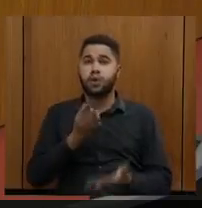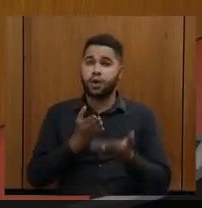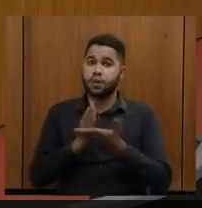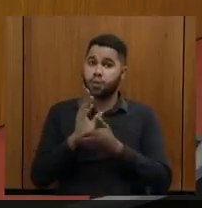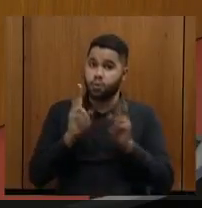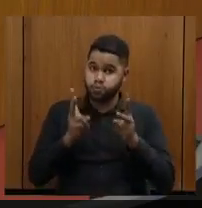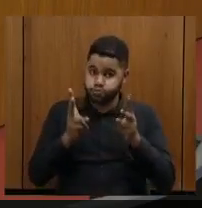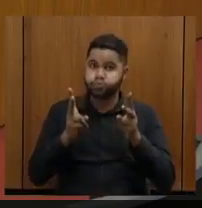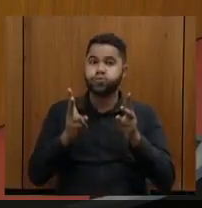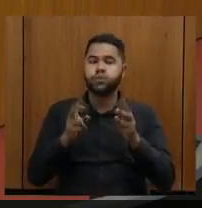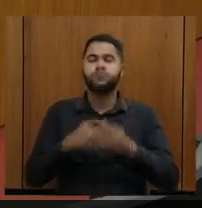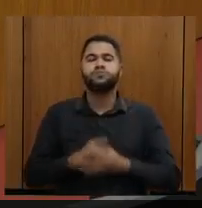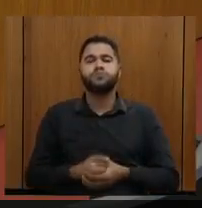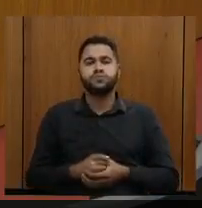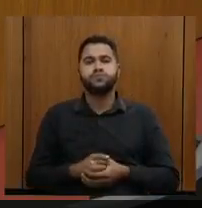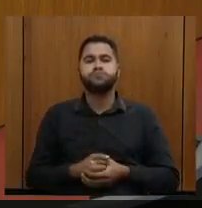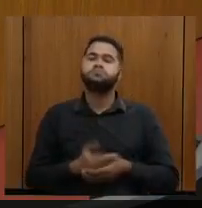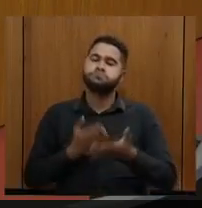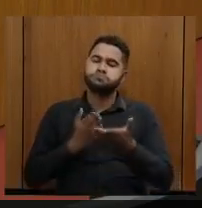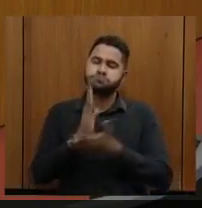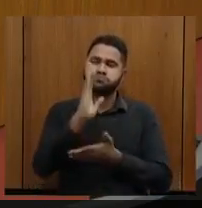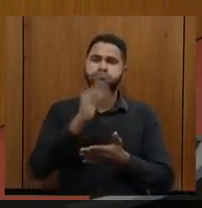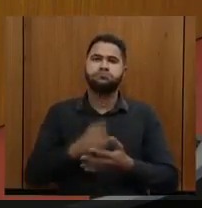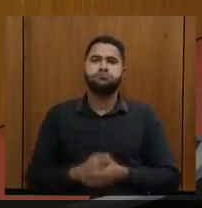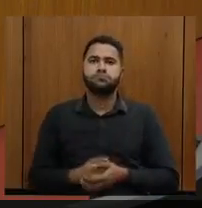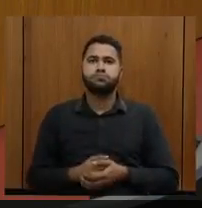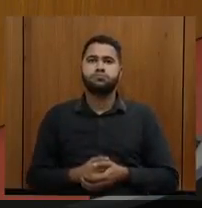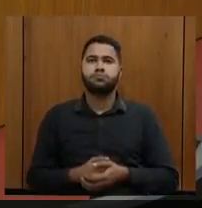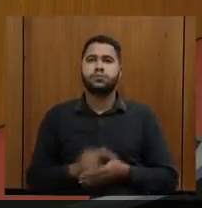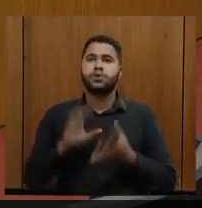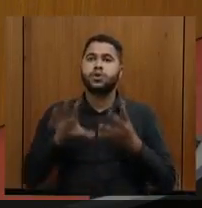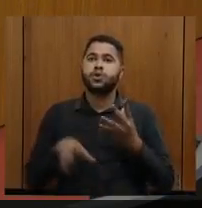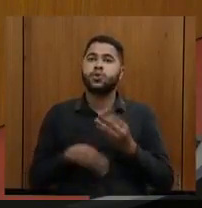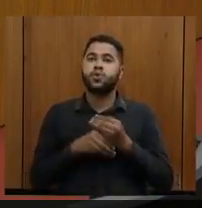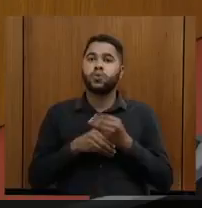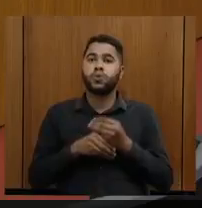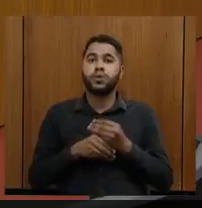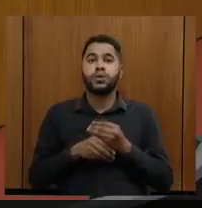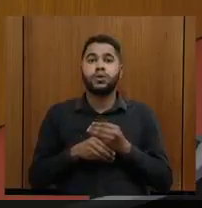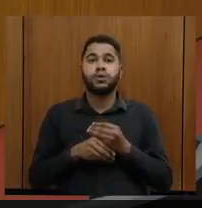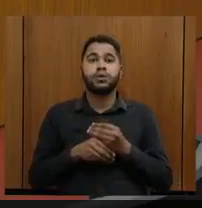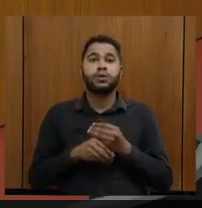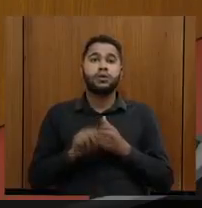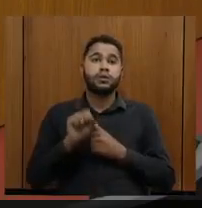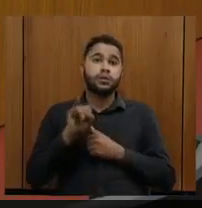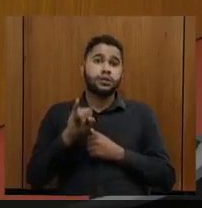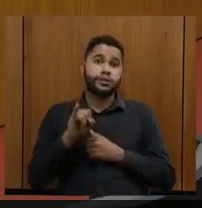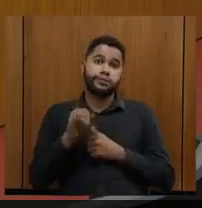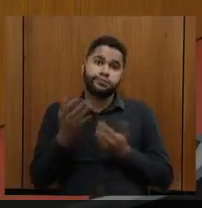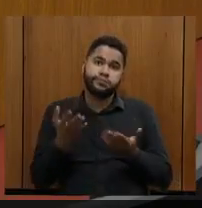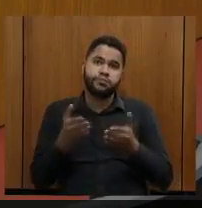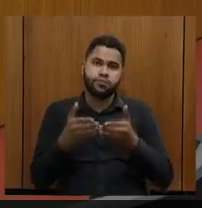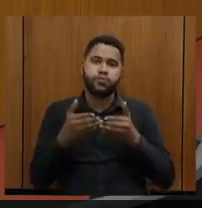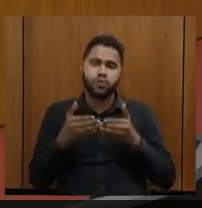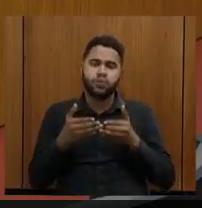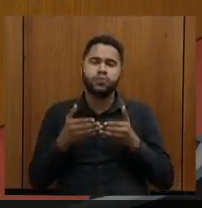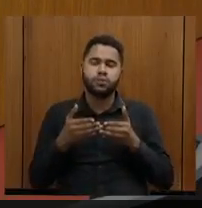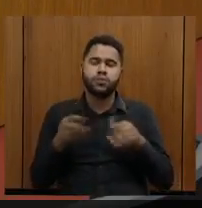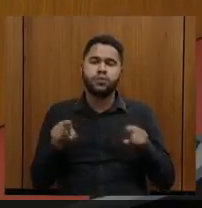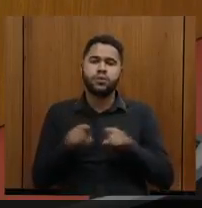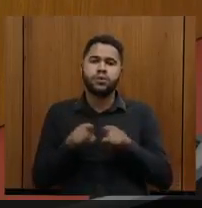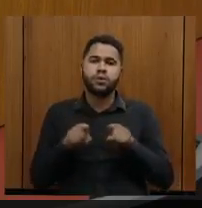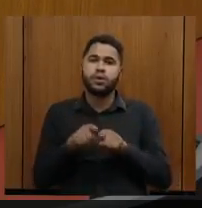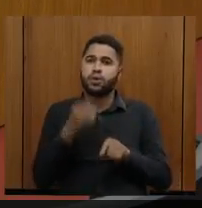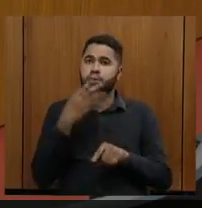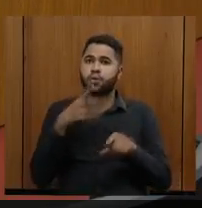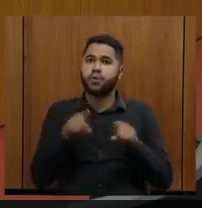permaneçam como estão, aprovados. É, incluir também, se for, não for pedir demais, eu acho que vale a pena